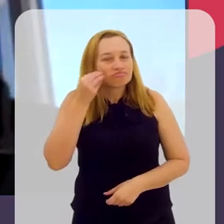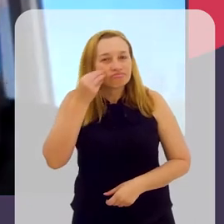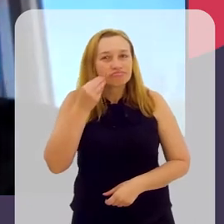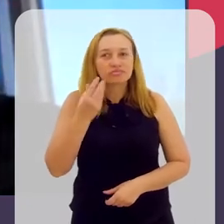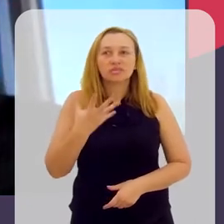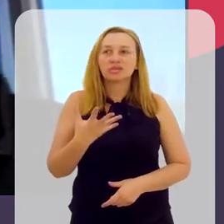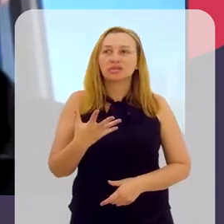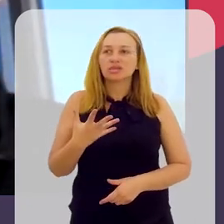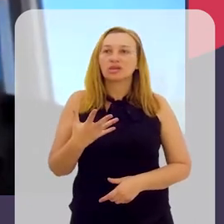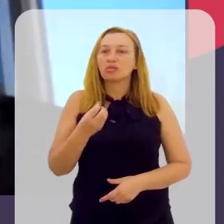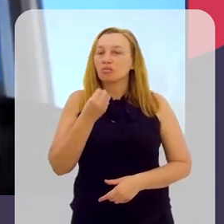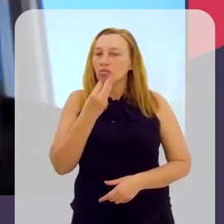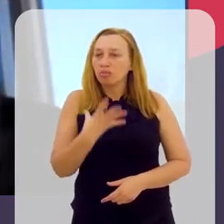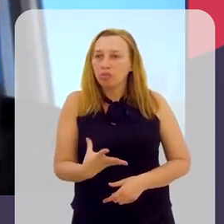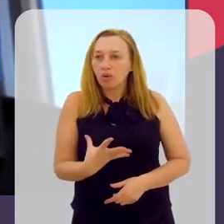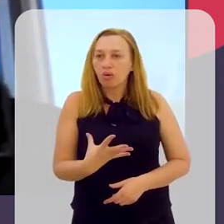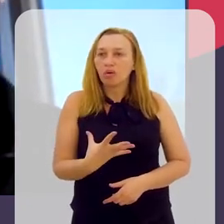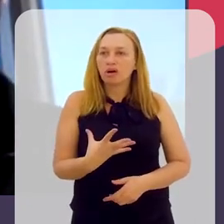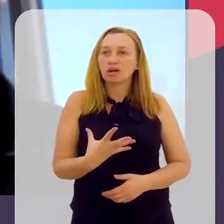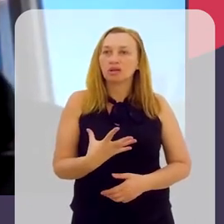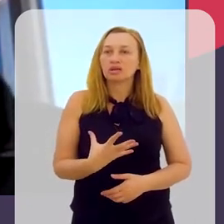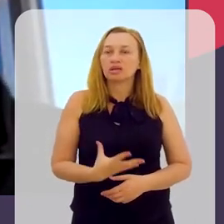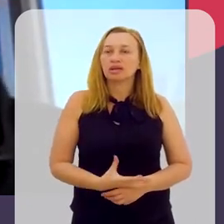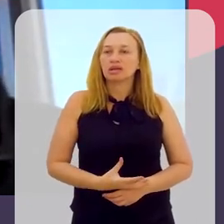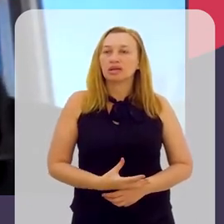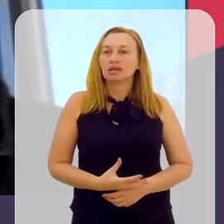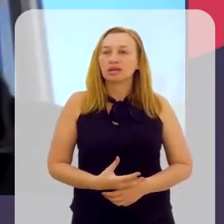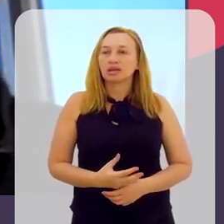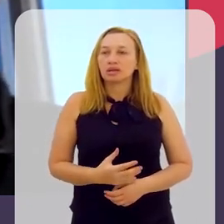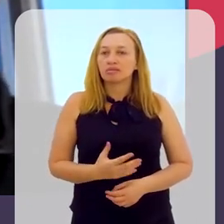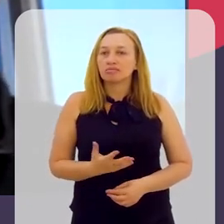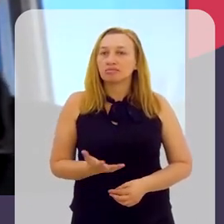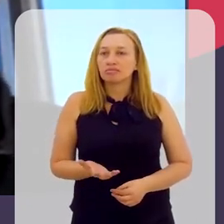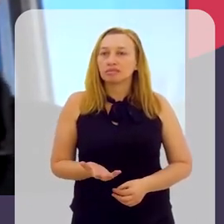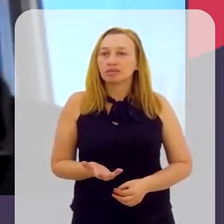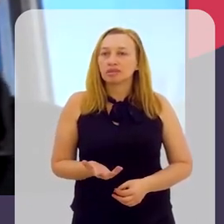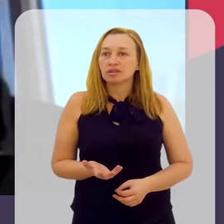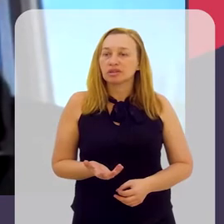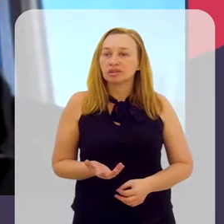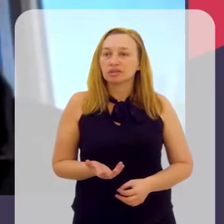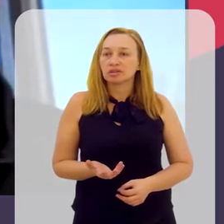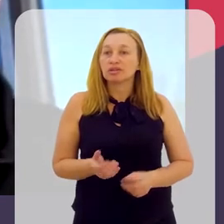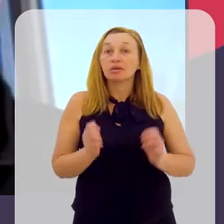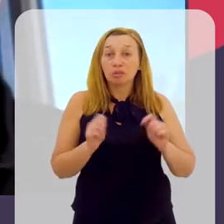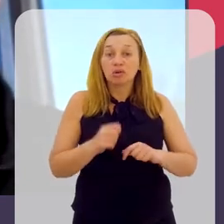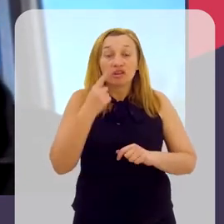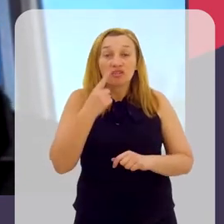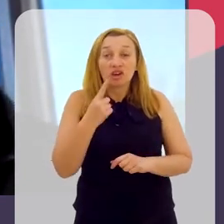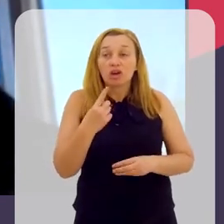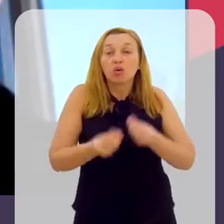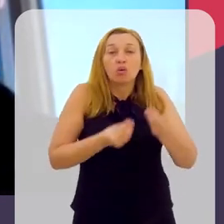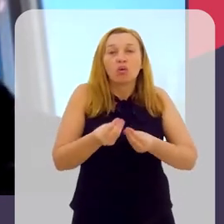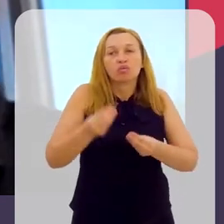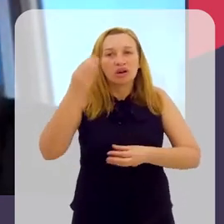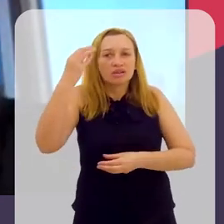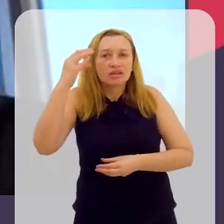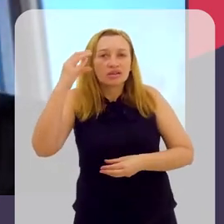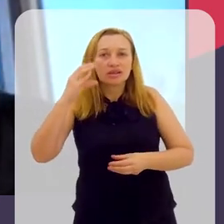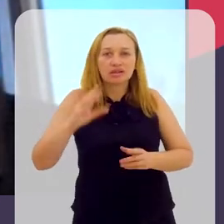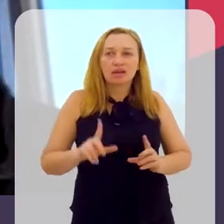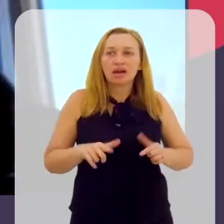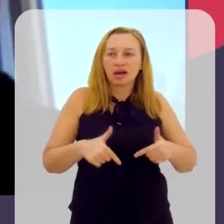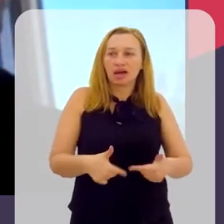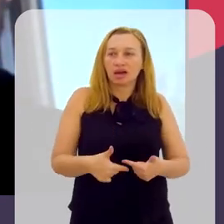experiência muito boa, poder ver como a ciência